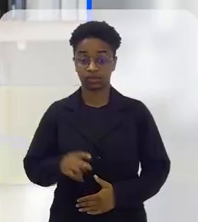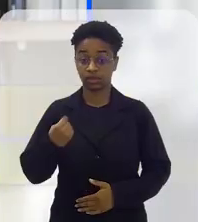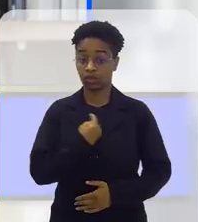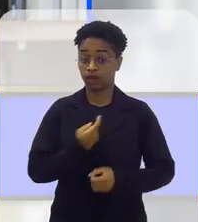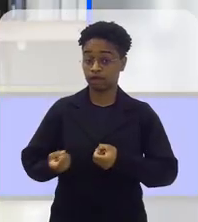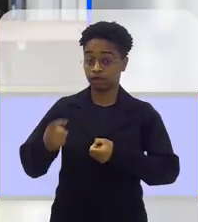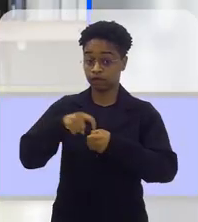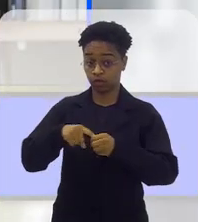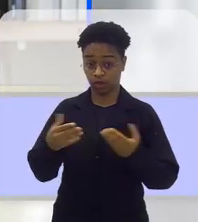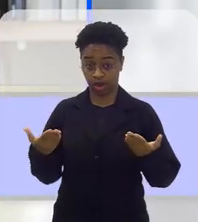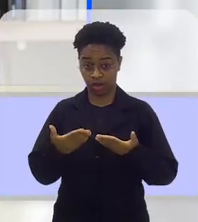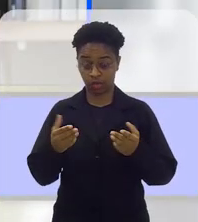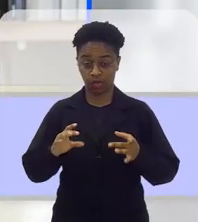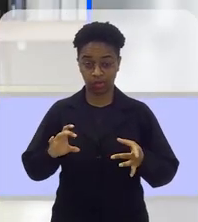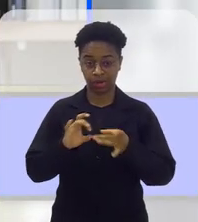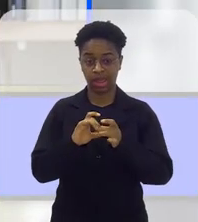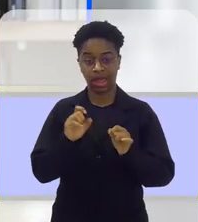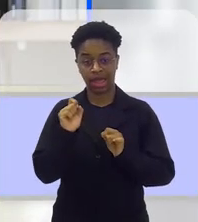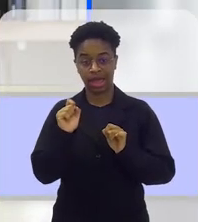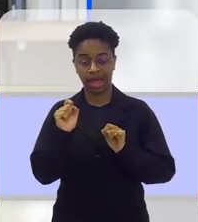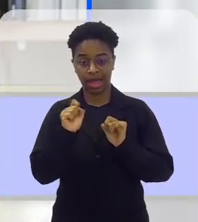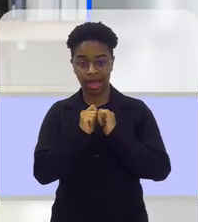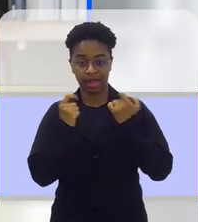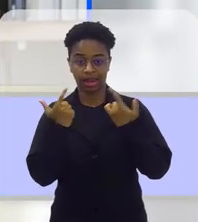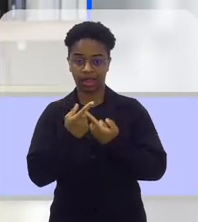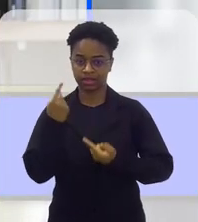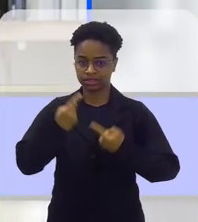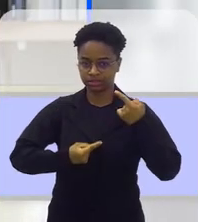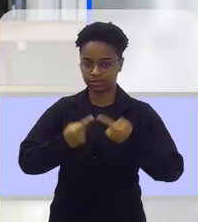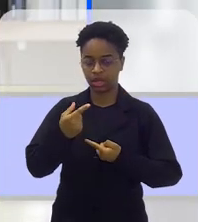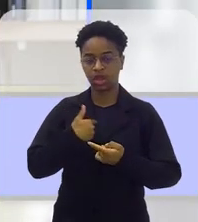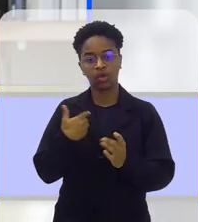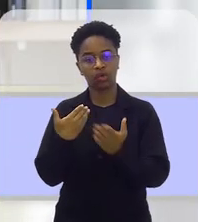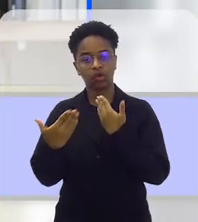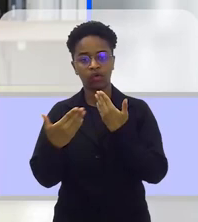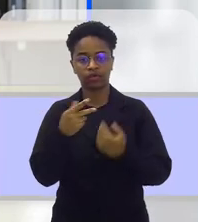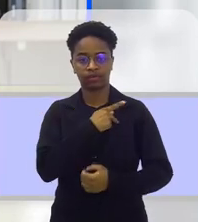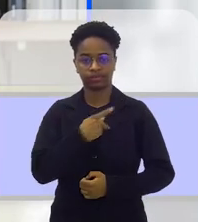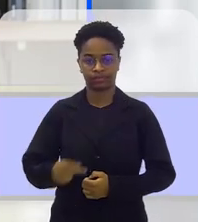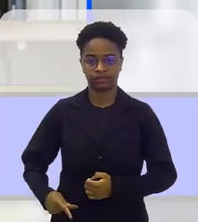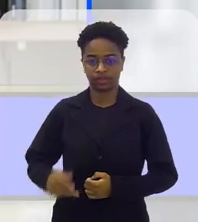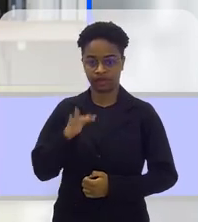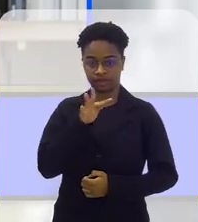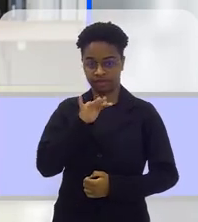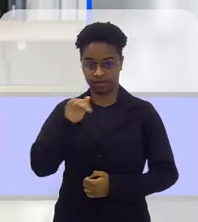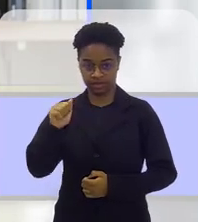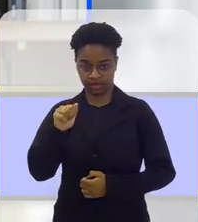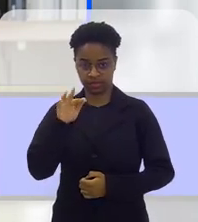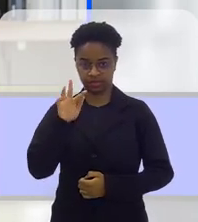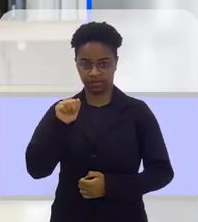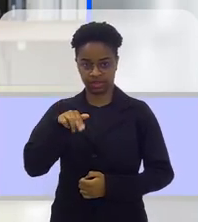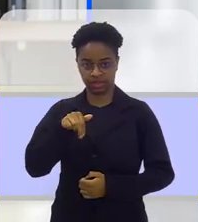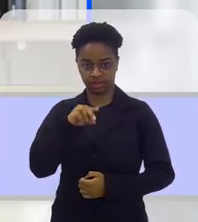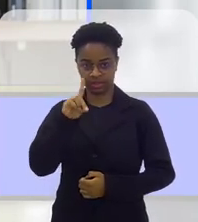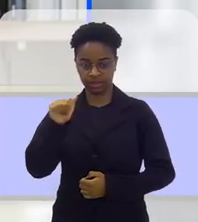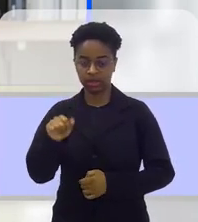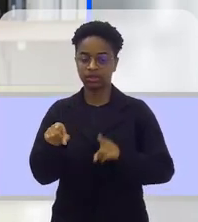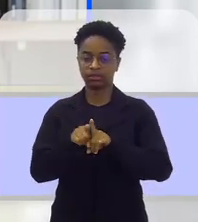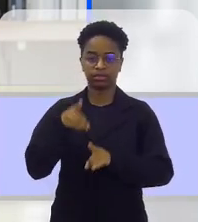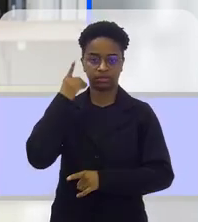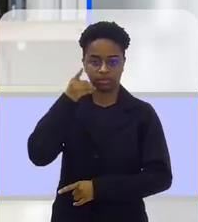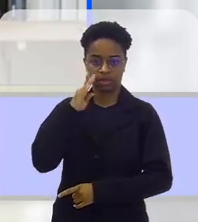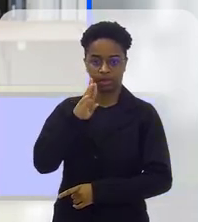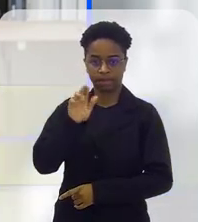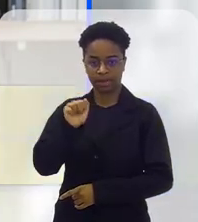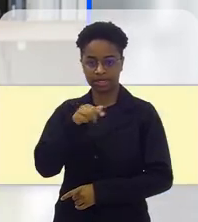Estamos de volta com o Alerj Debate. Eu converso com a presidente da FIA, Fernanda Lessa, com o deputado